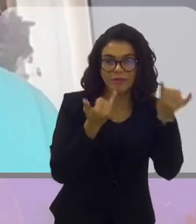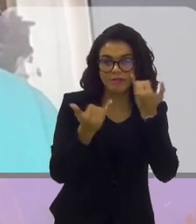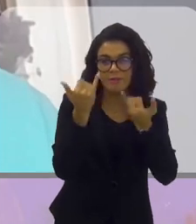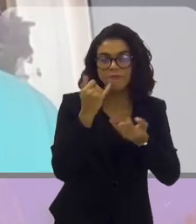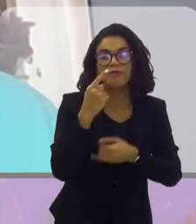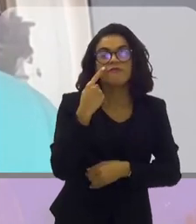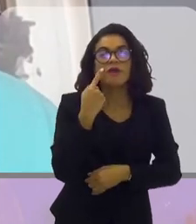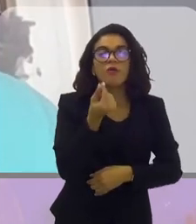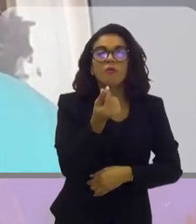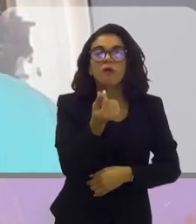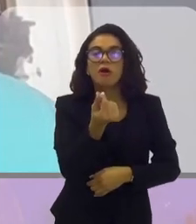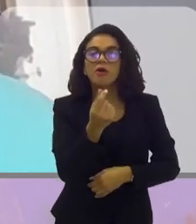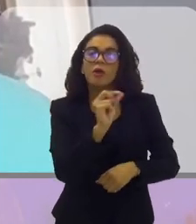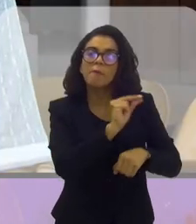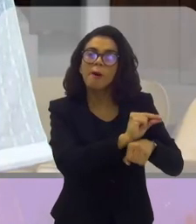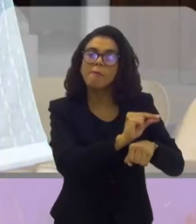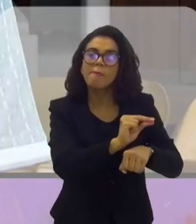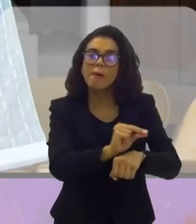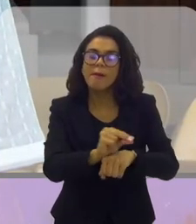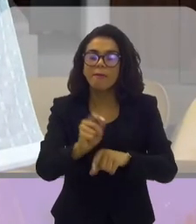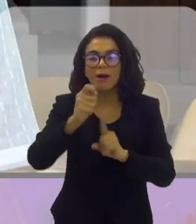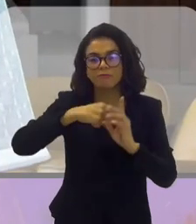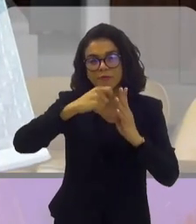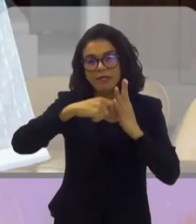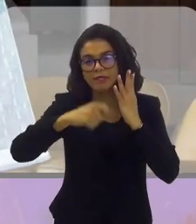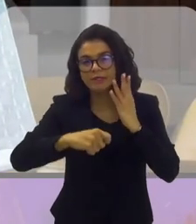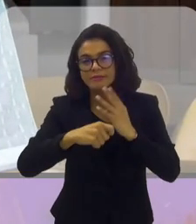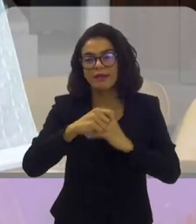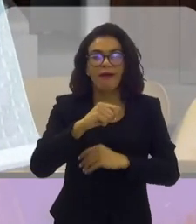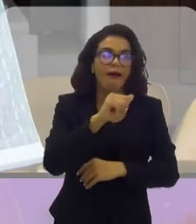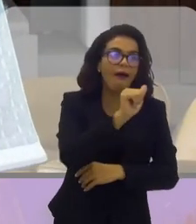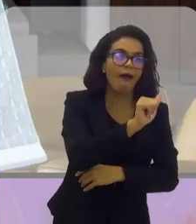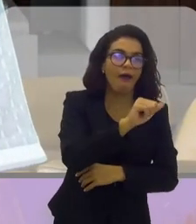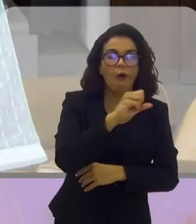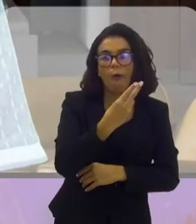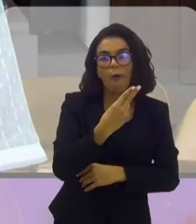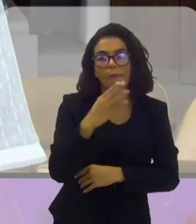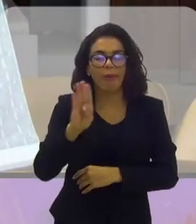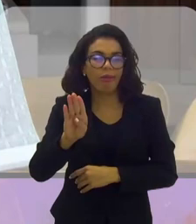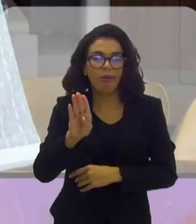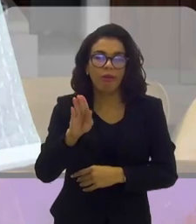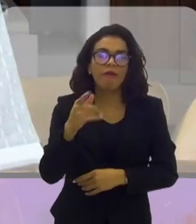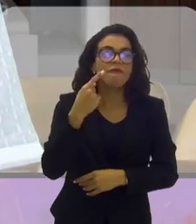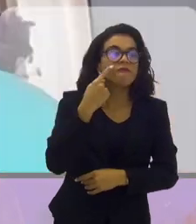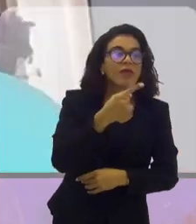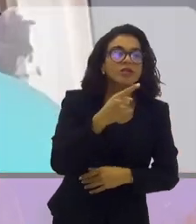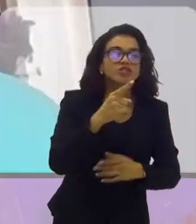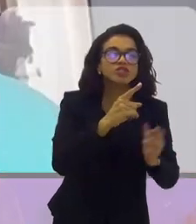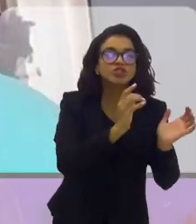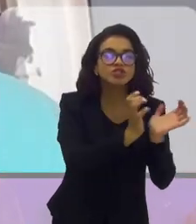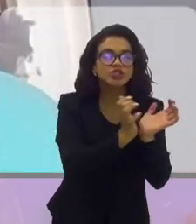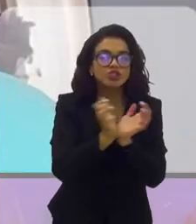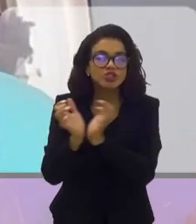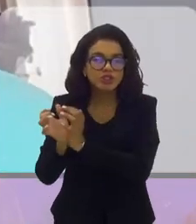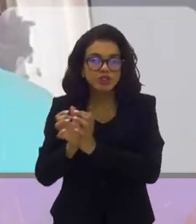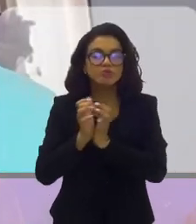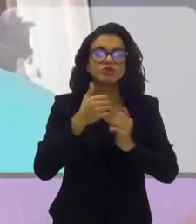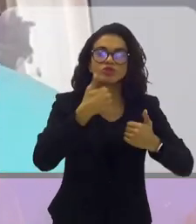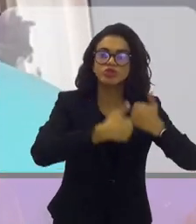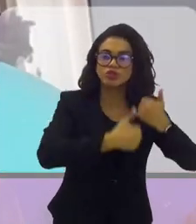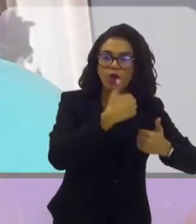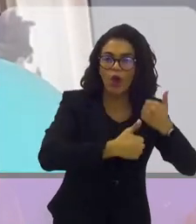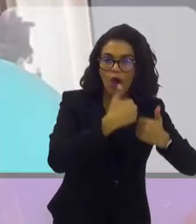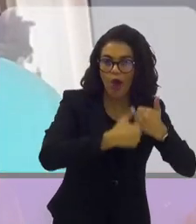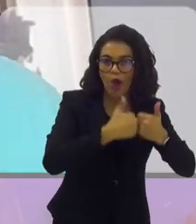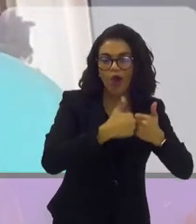chegar. Se alguém for ver quanto é que é a manutenção mensal paga ao estádio A ou B e ver quem joga lá quanto